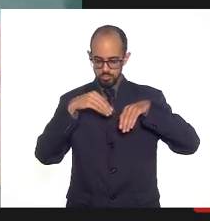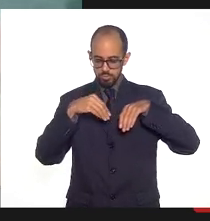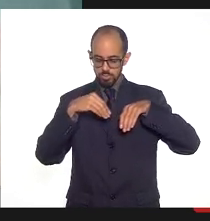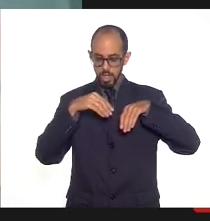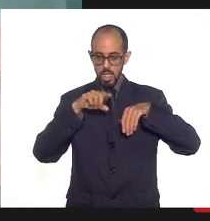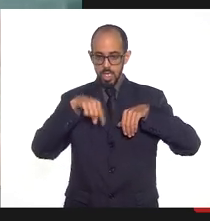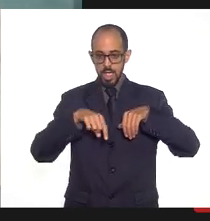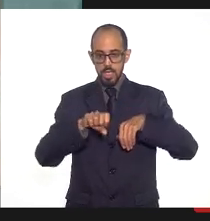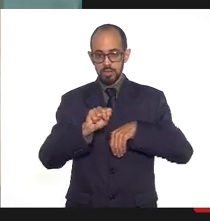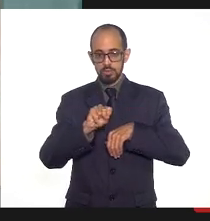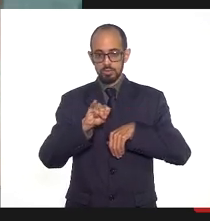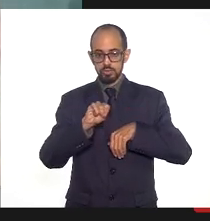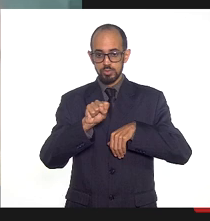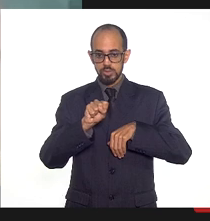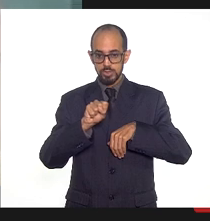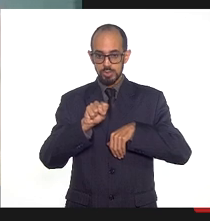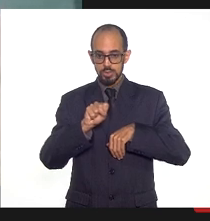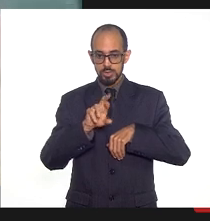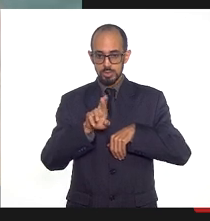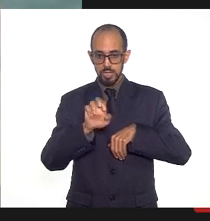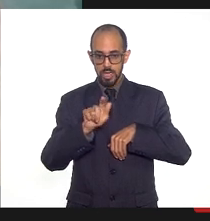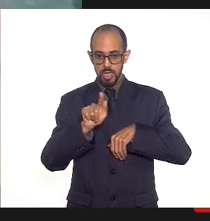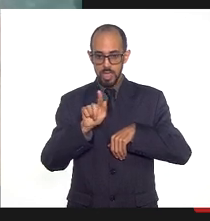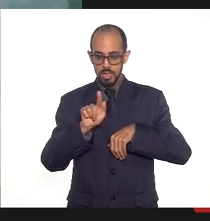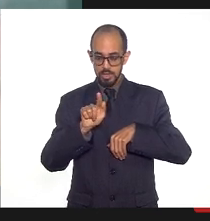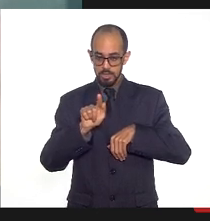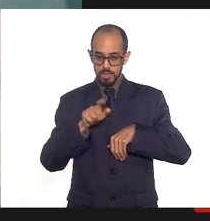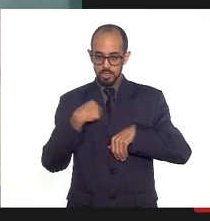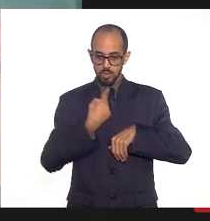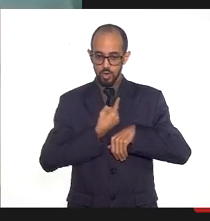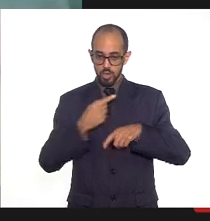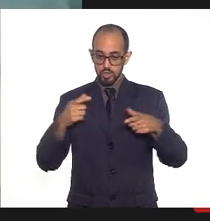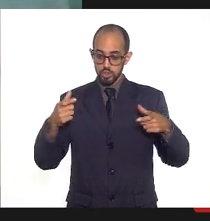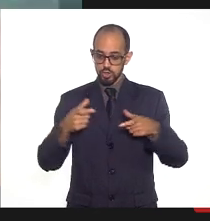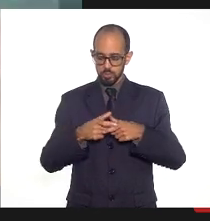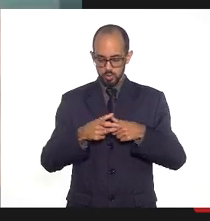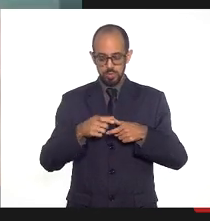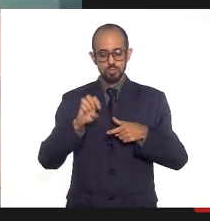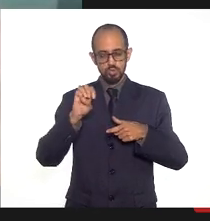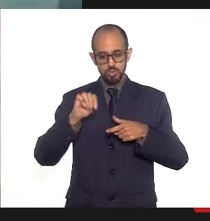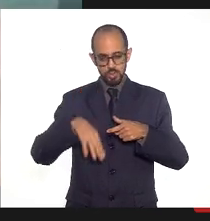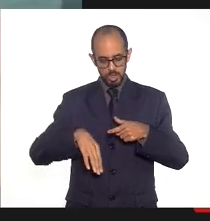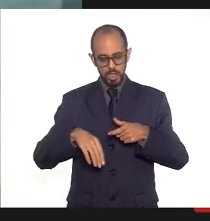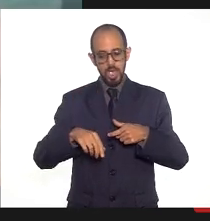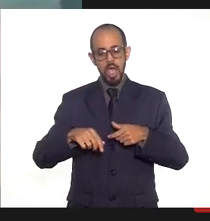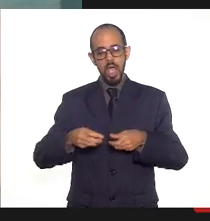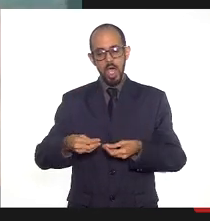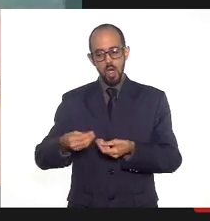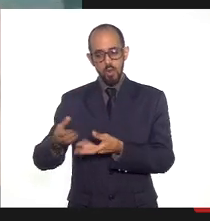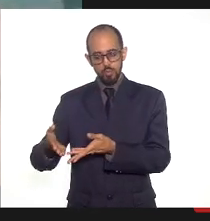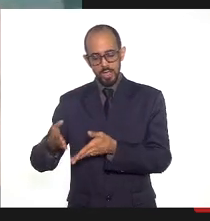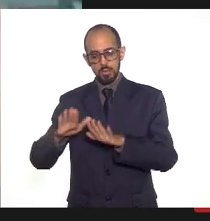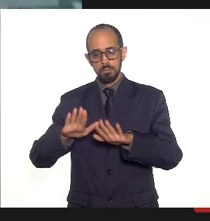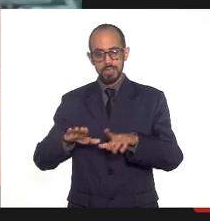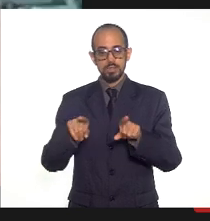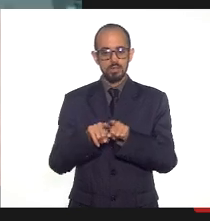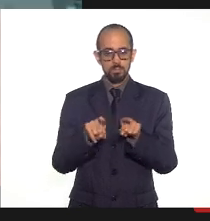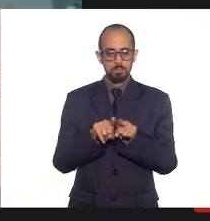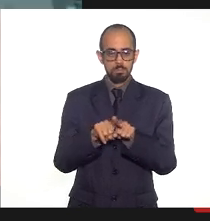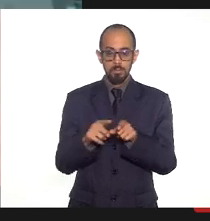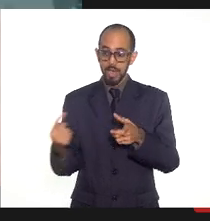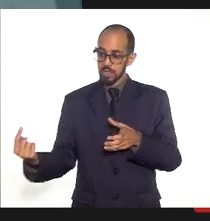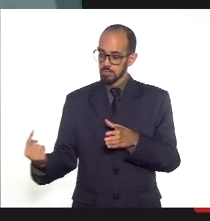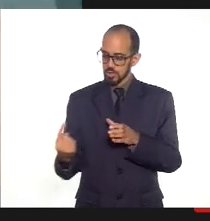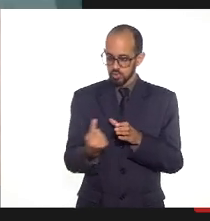E, de fato, a gente diminuiu a oferta, mas também tem diminuído a procura. Os